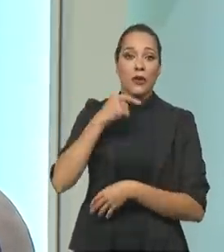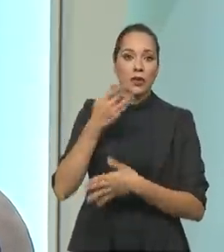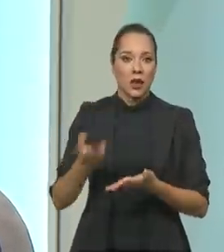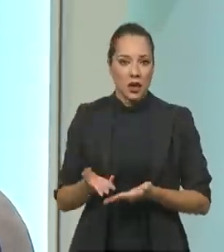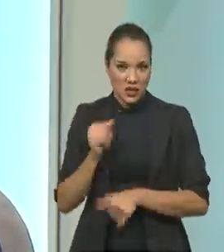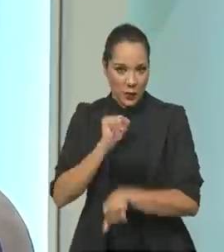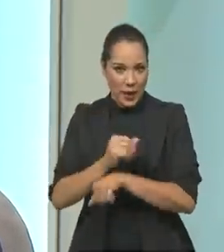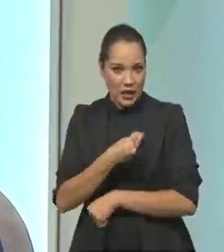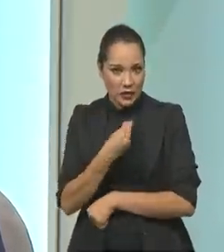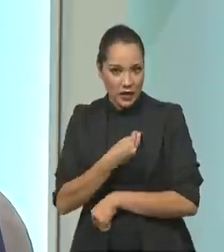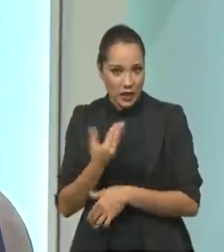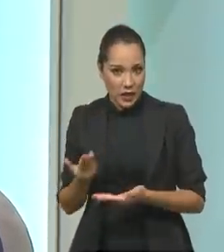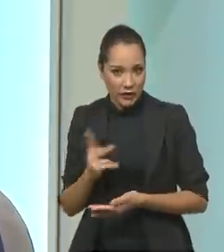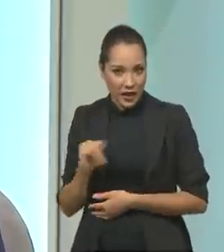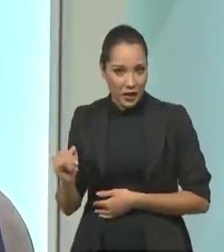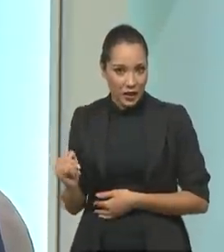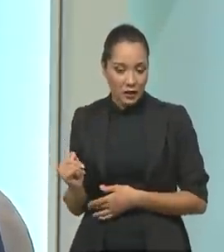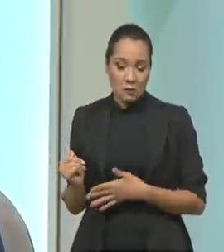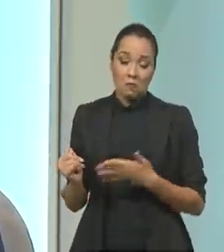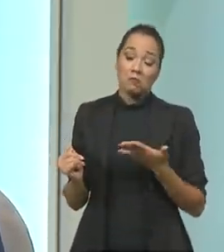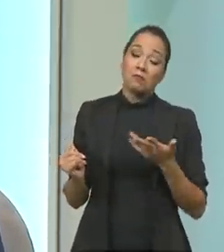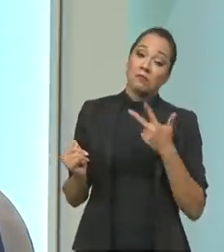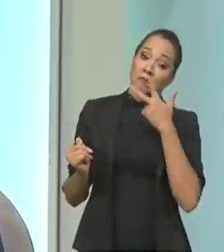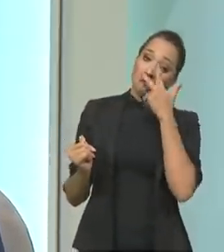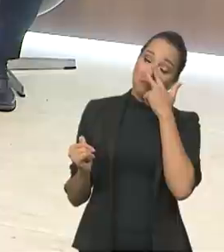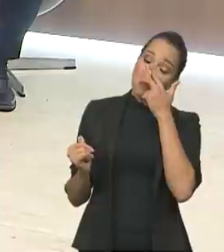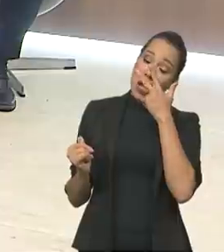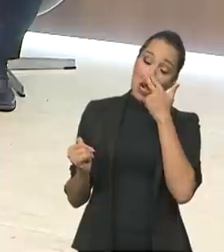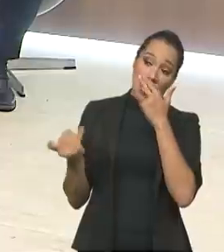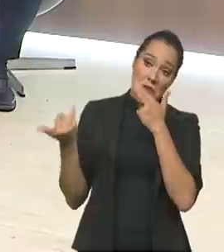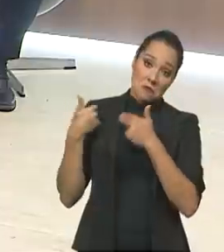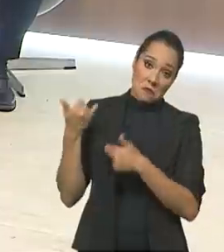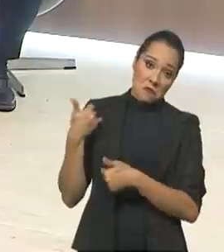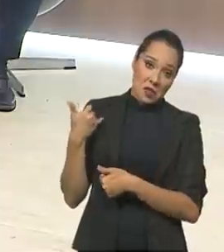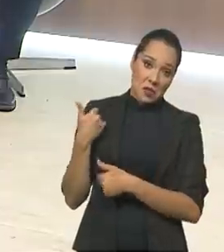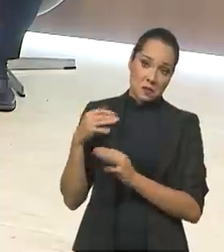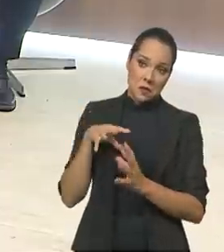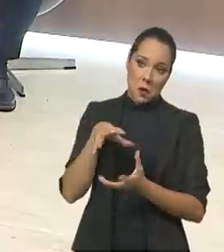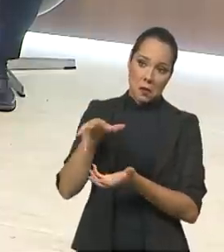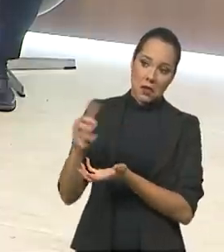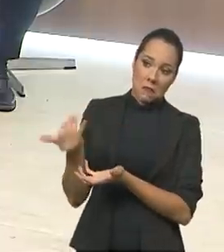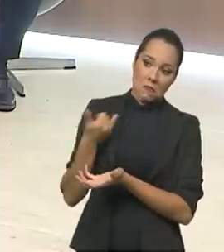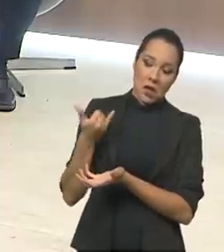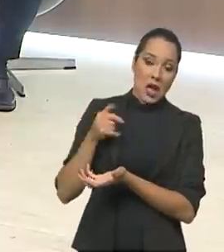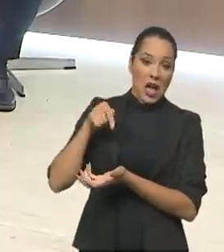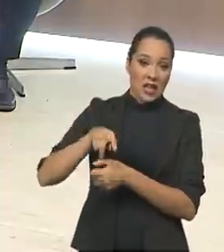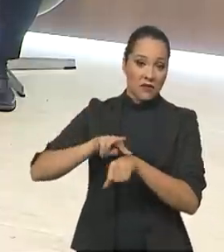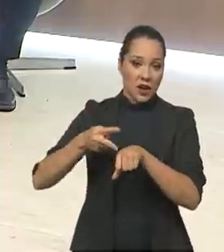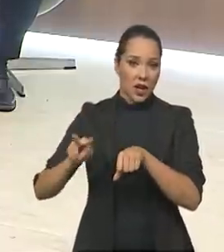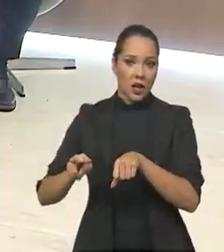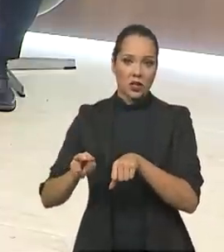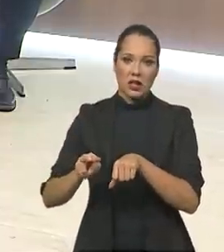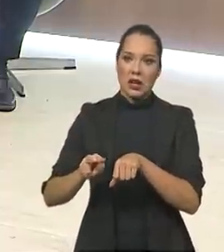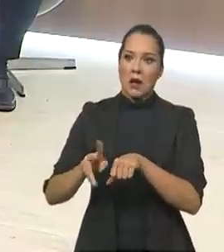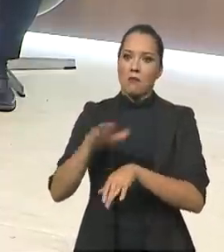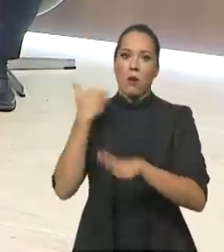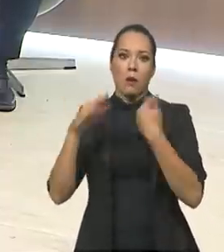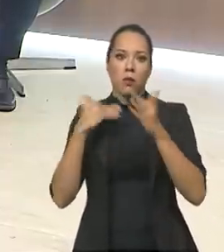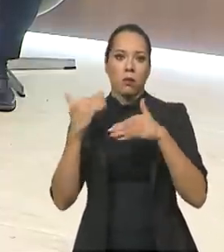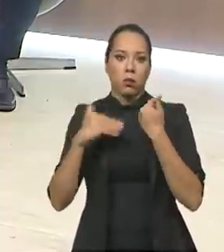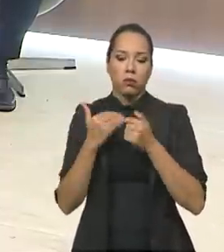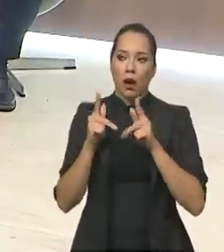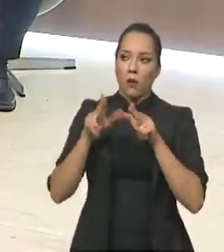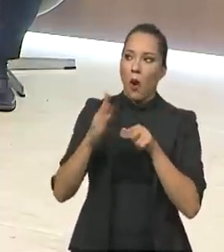viver? Pelo que me parece, pelo que tem chegado da imprensa internacional, essa Ômicron, ela não tem a mesma letalidade